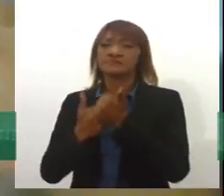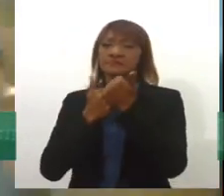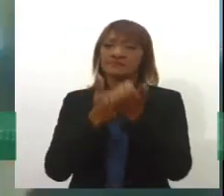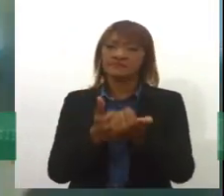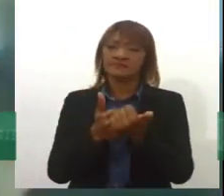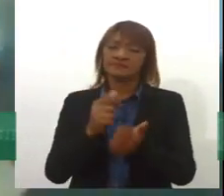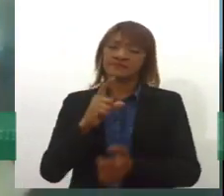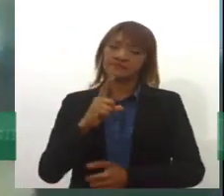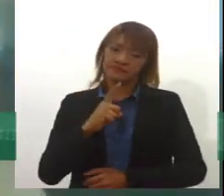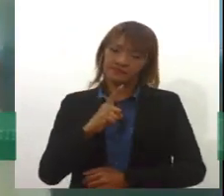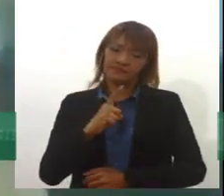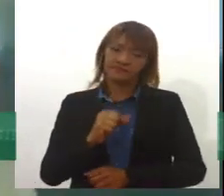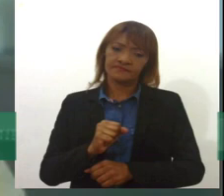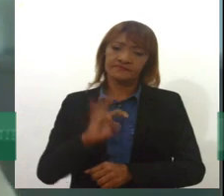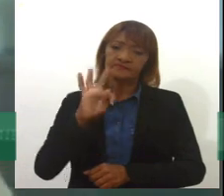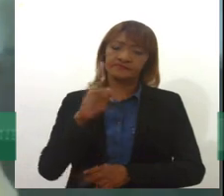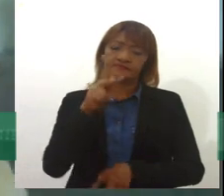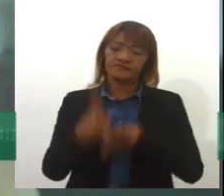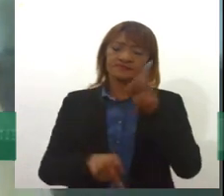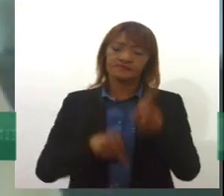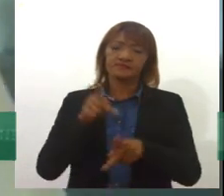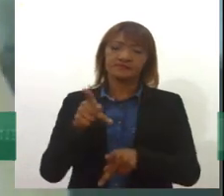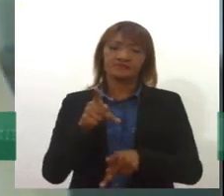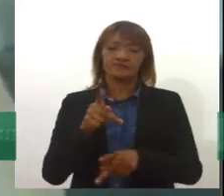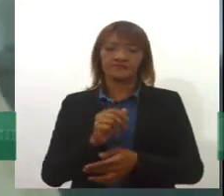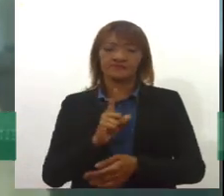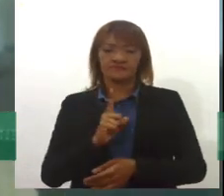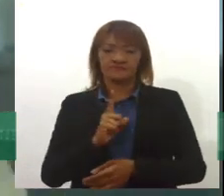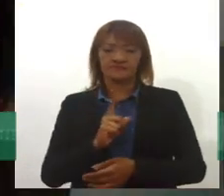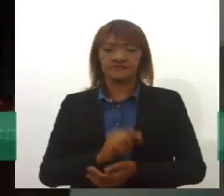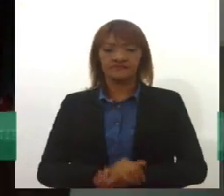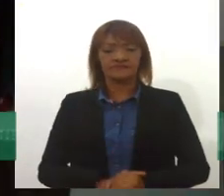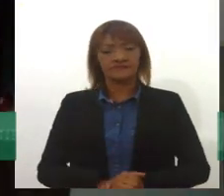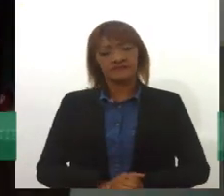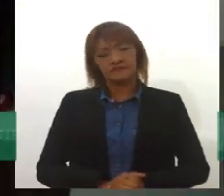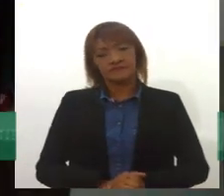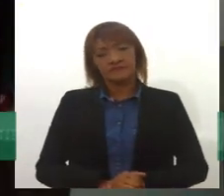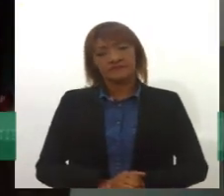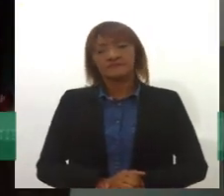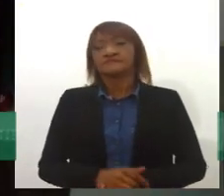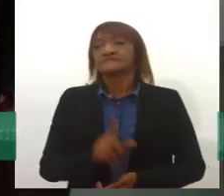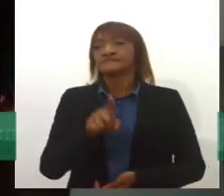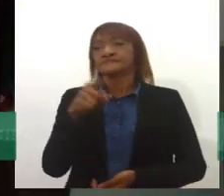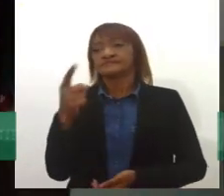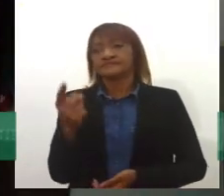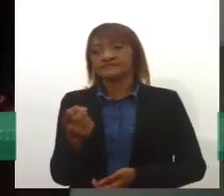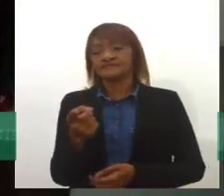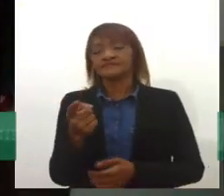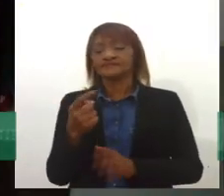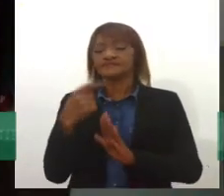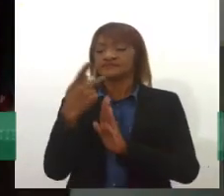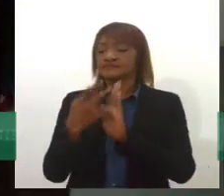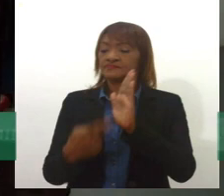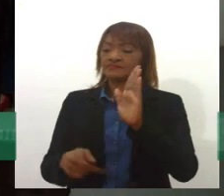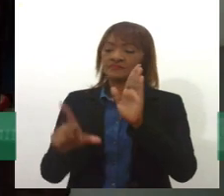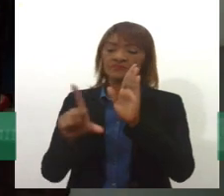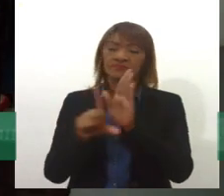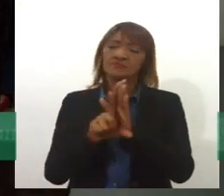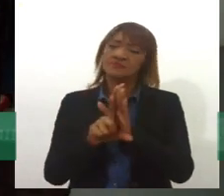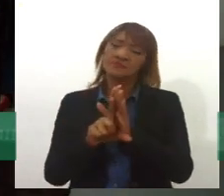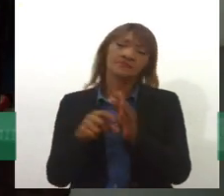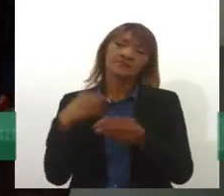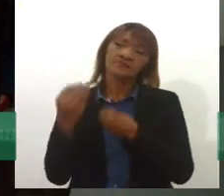se é público, é para todas as pessoas. Mairla, qual a sua avaliação aí sobre esse projeto de lei que está em tramitação?